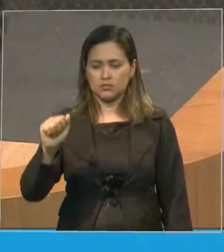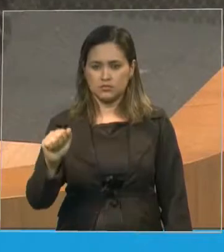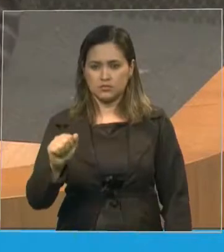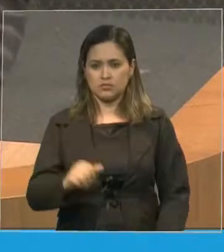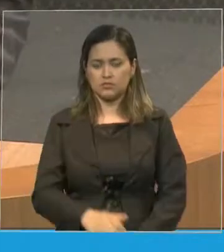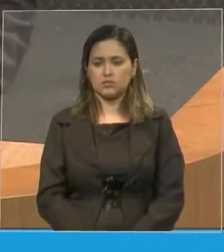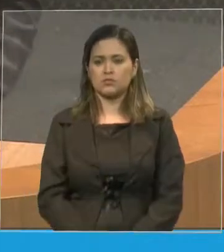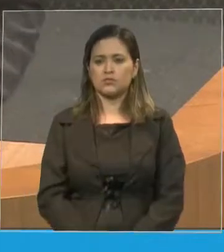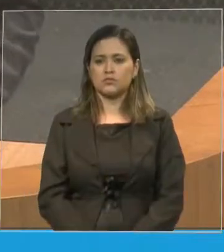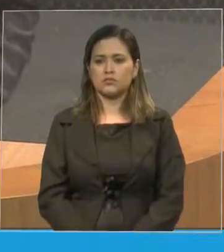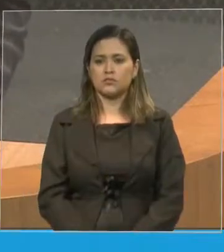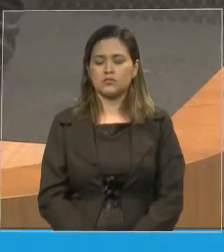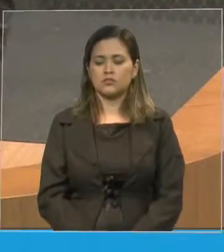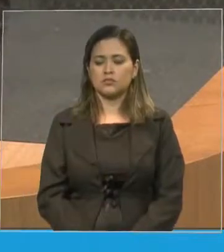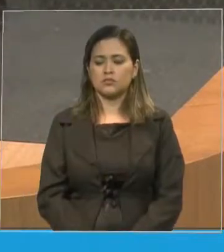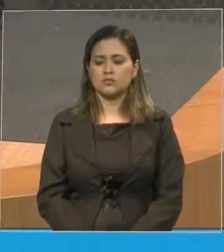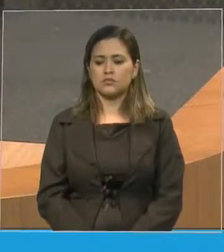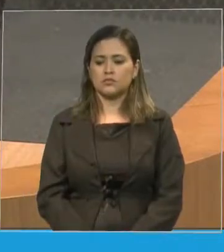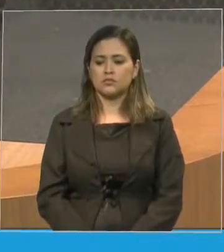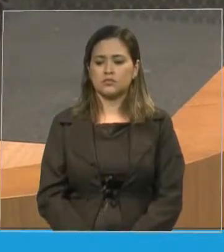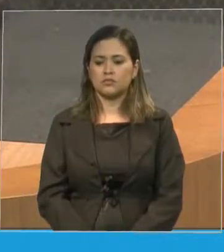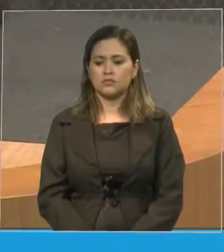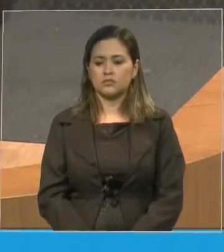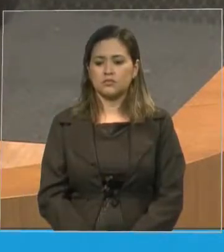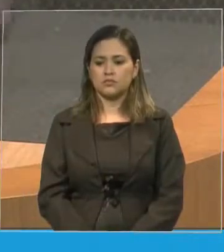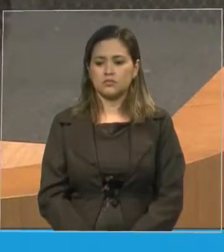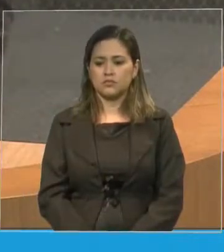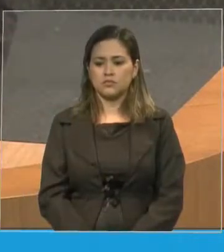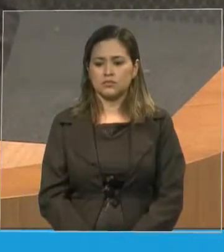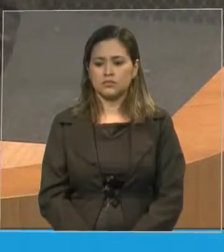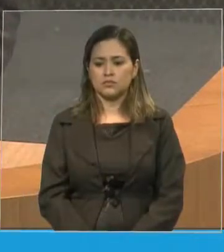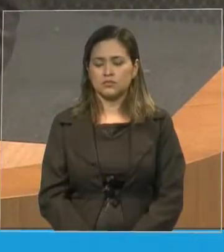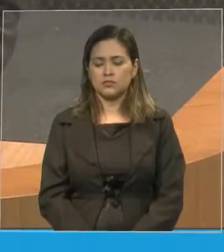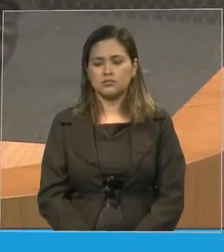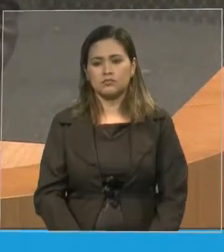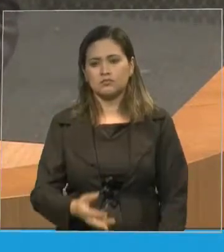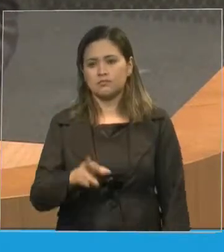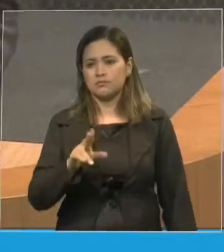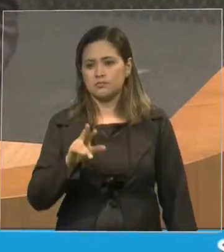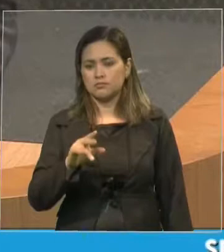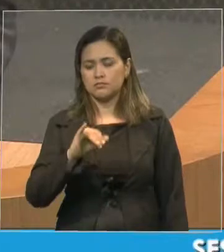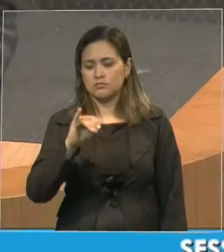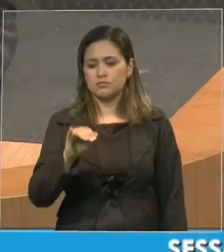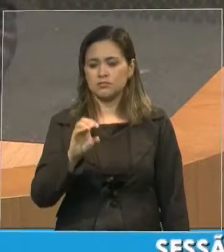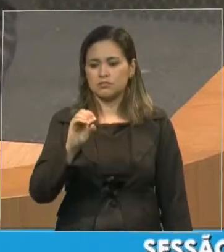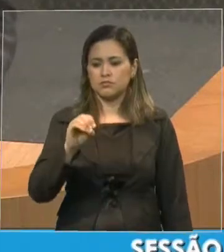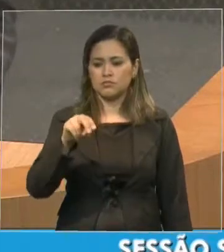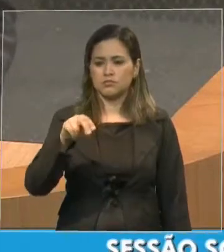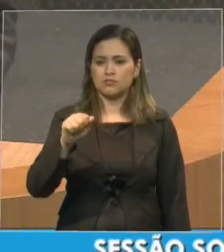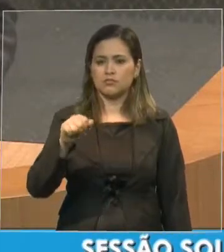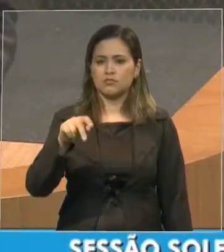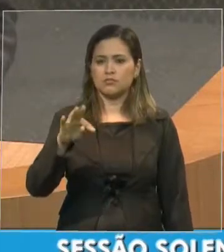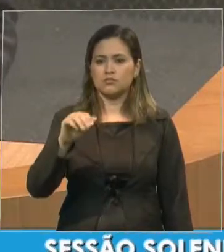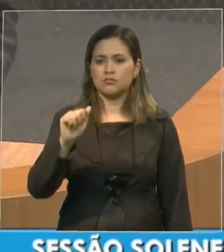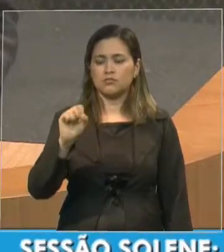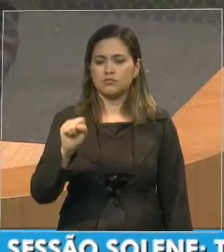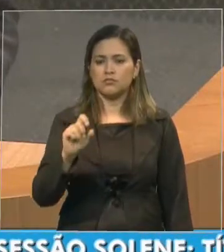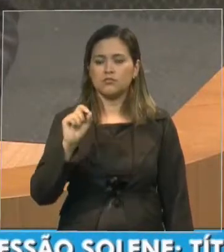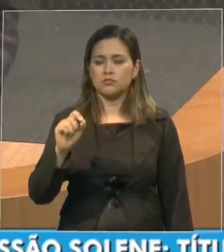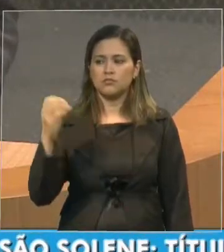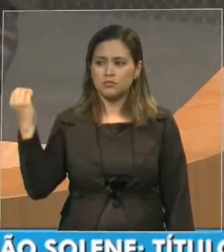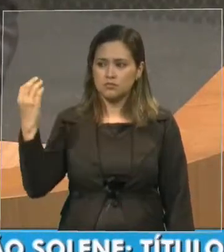consigo, meu mano Jonatas, que veio, se arrancou lá do Amazonas para estar aqui,